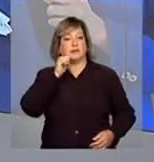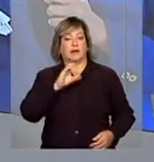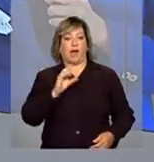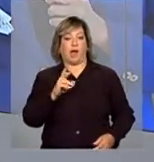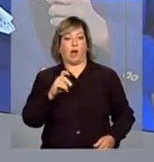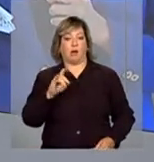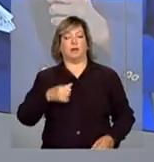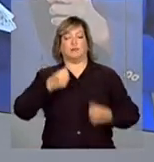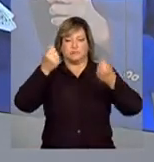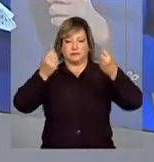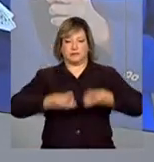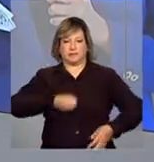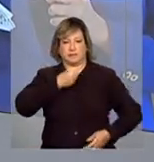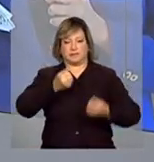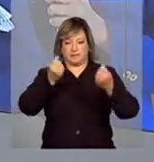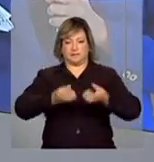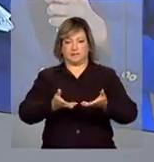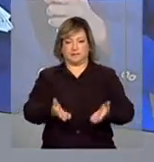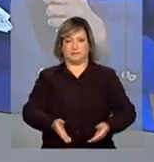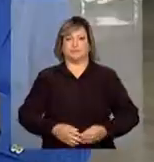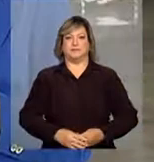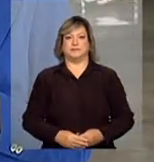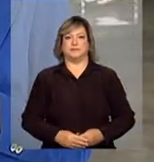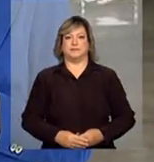Becker tem as informações. Bom dia, Carolina.